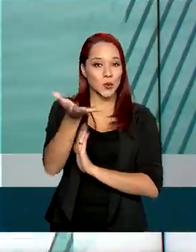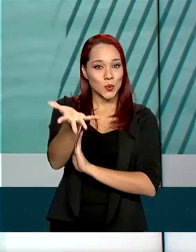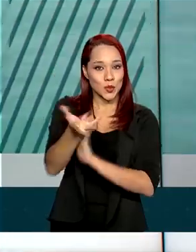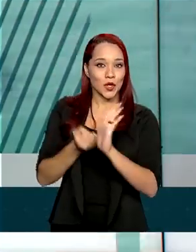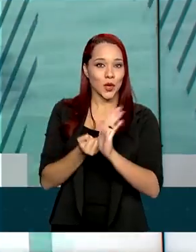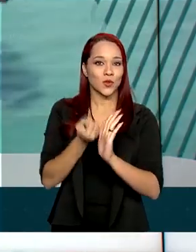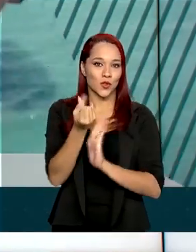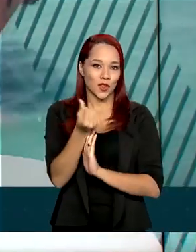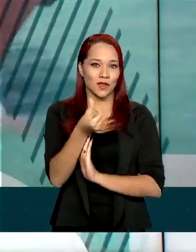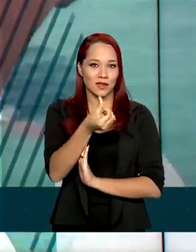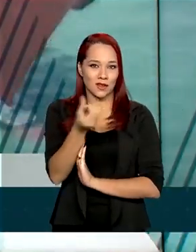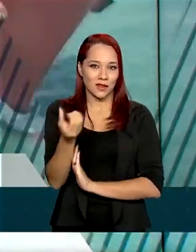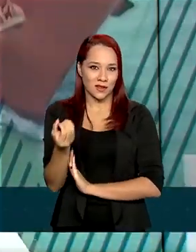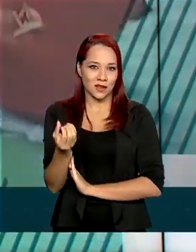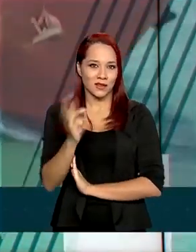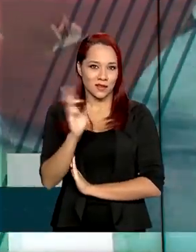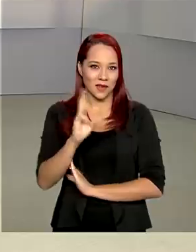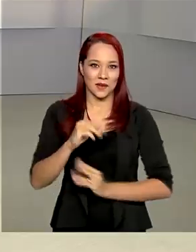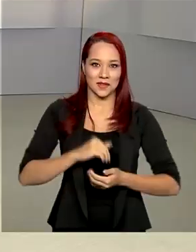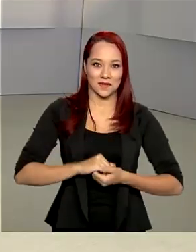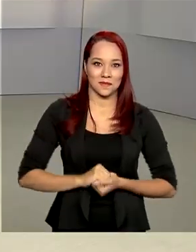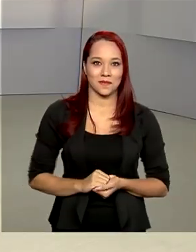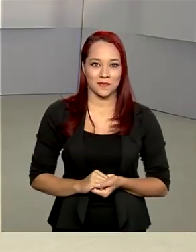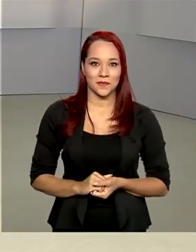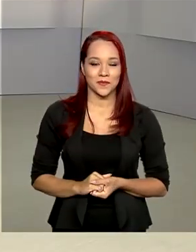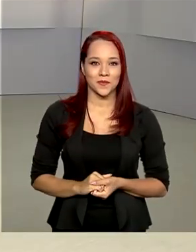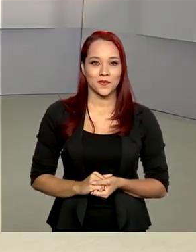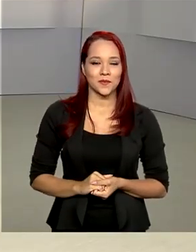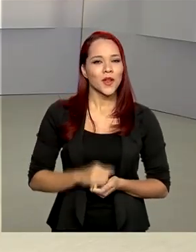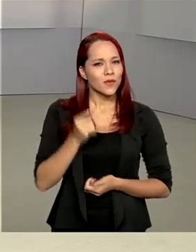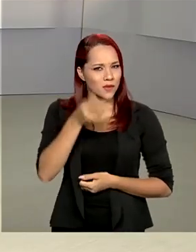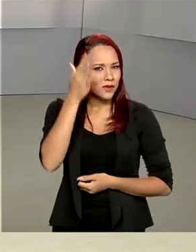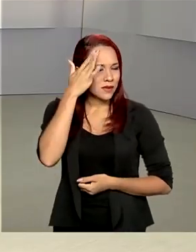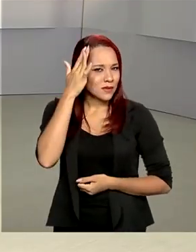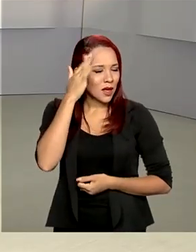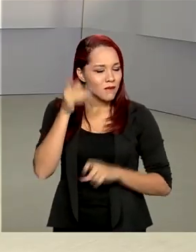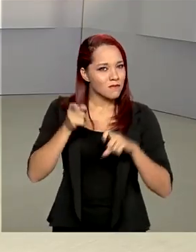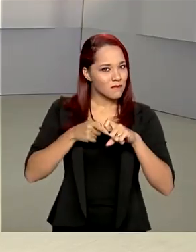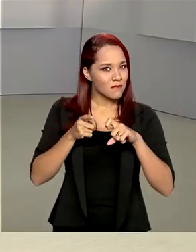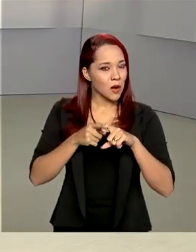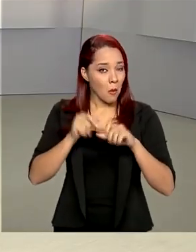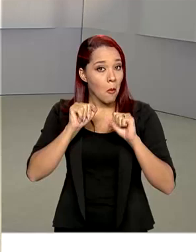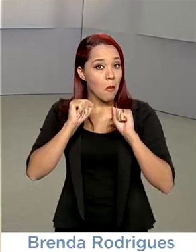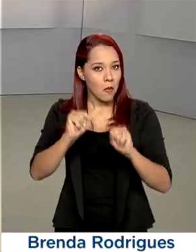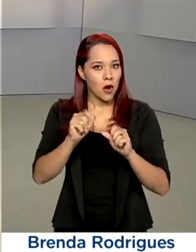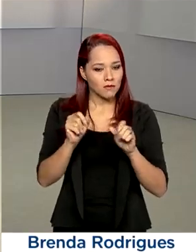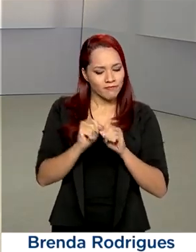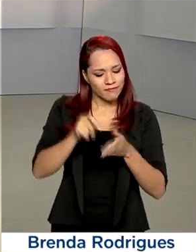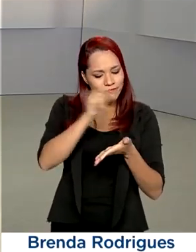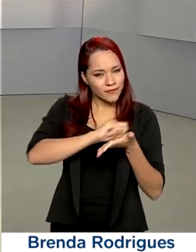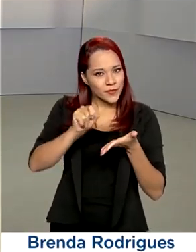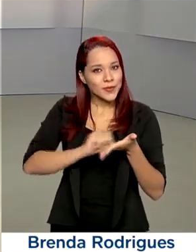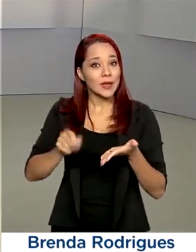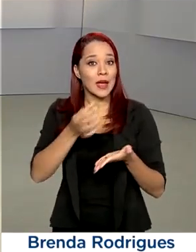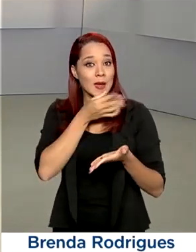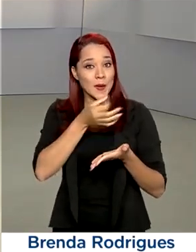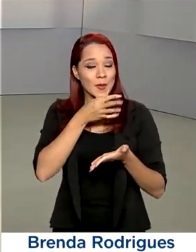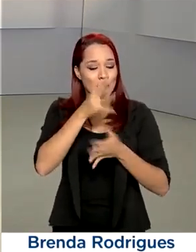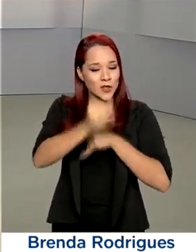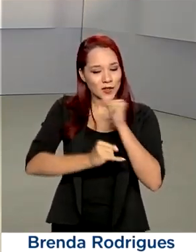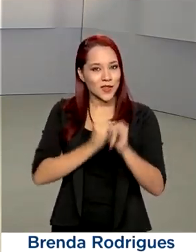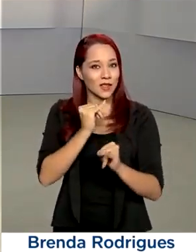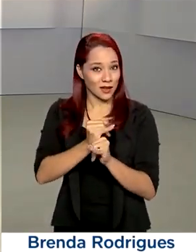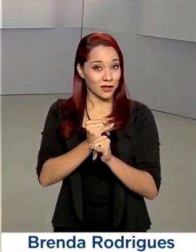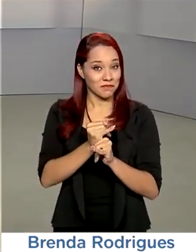auxílio de 600 reais. Você sabia que os médicos podem prescrever medicamentos de forma